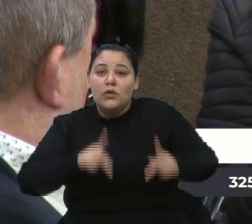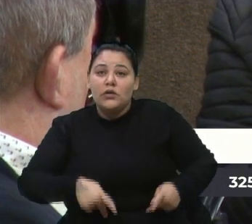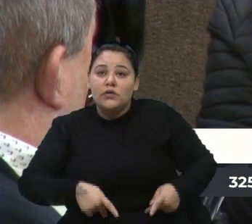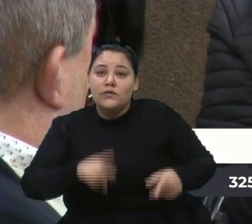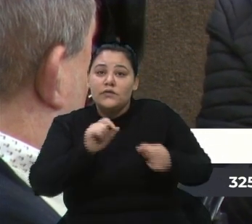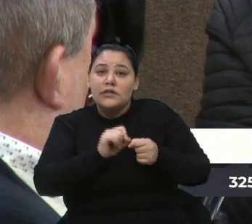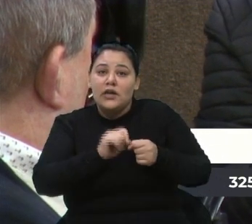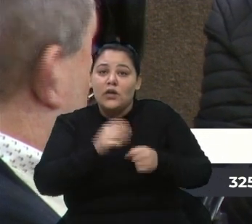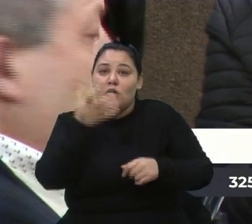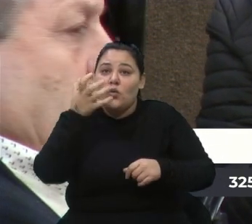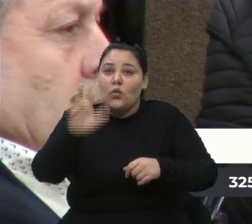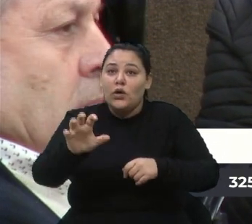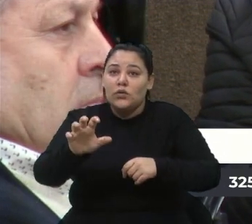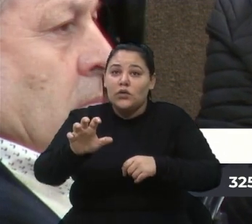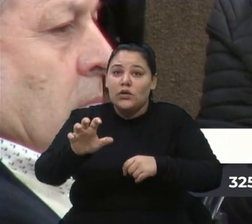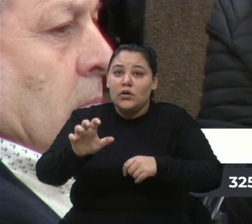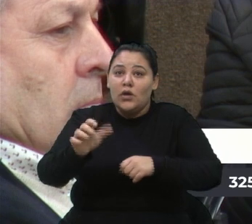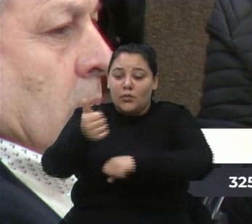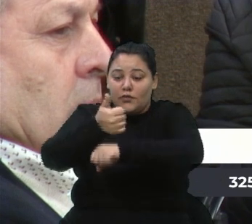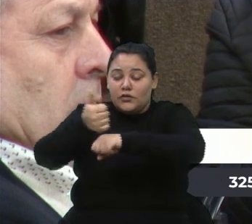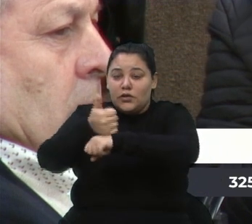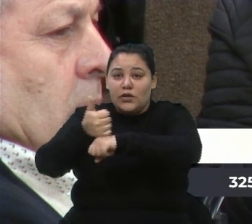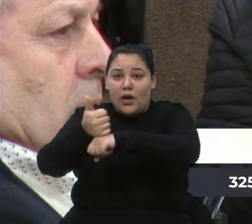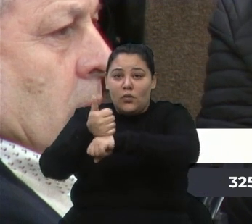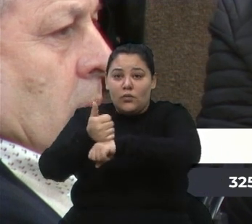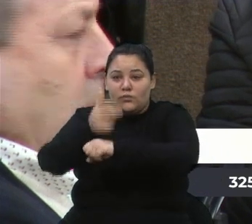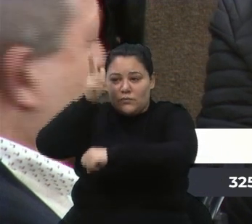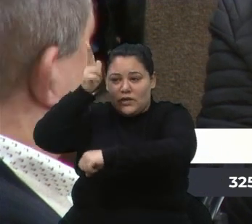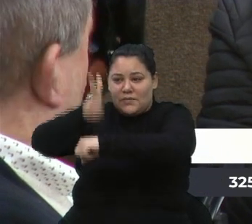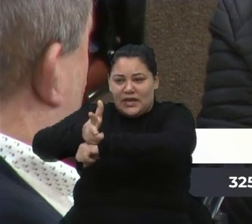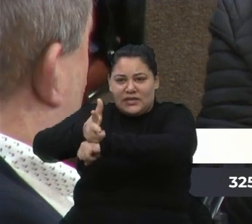imprensa foi agredida. Ninguém falou nada.